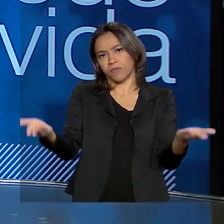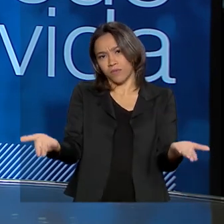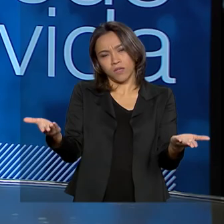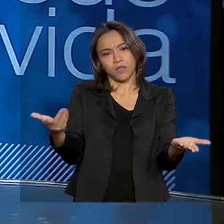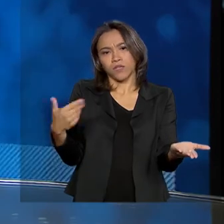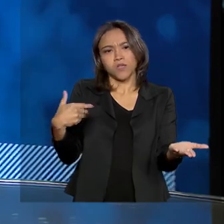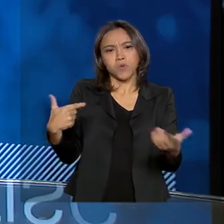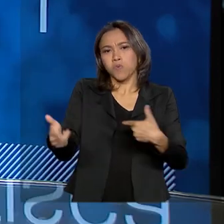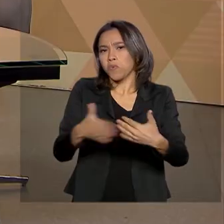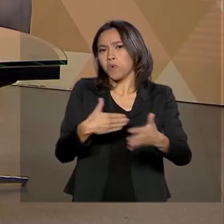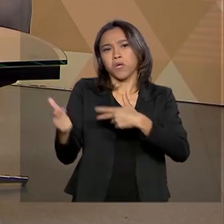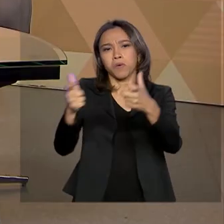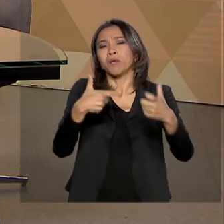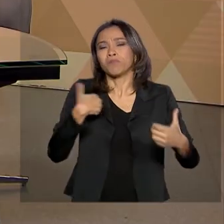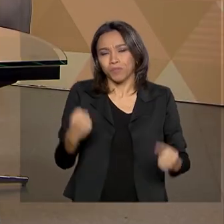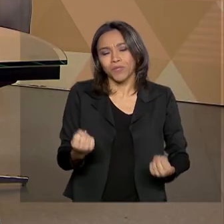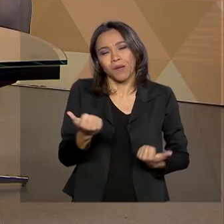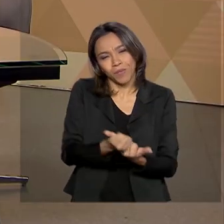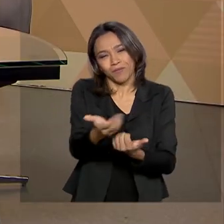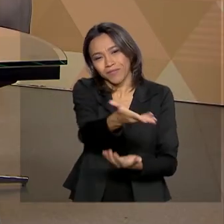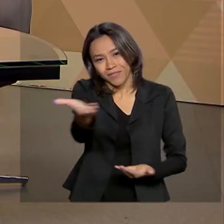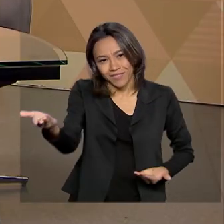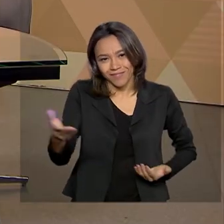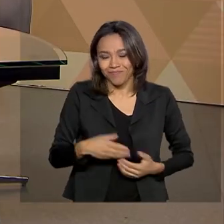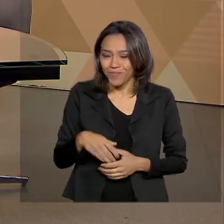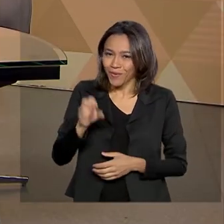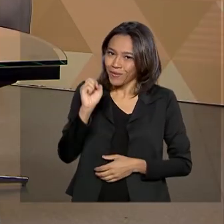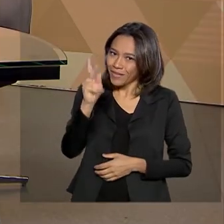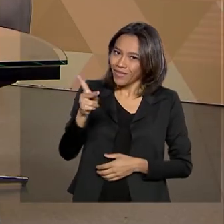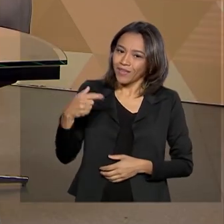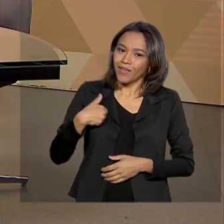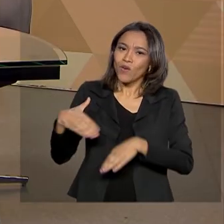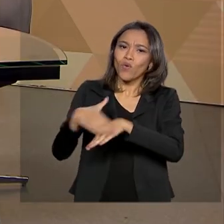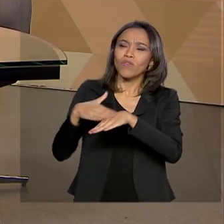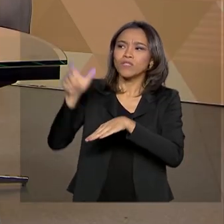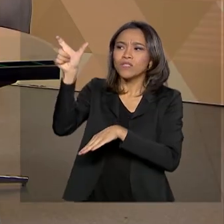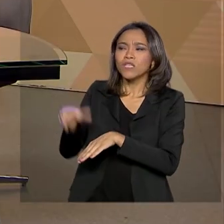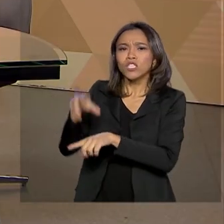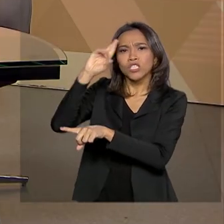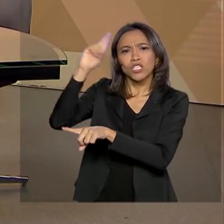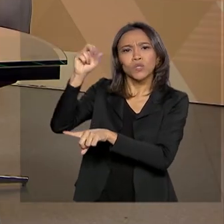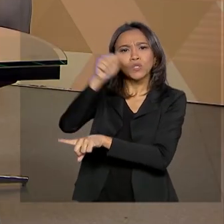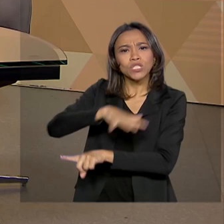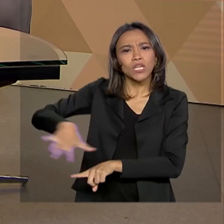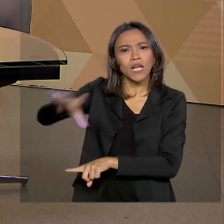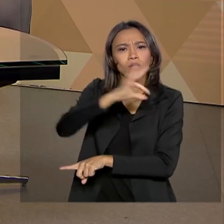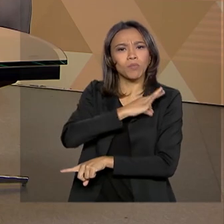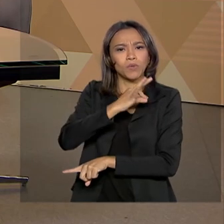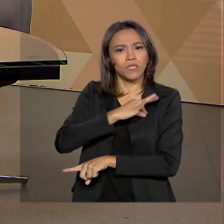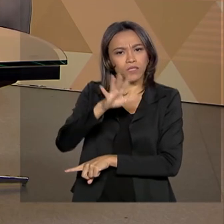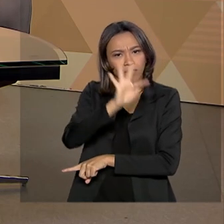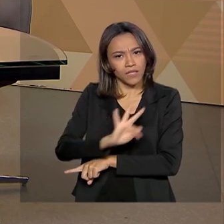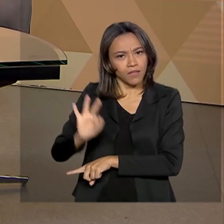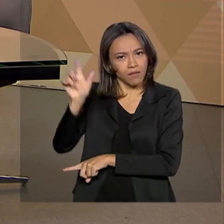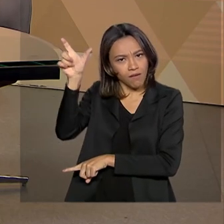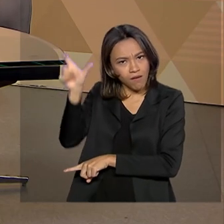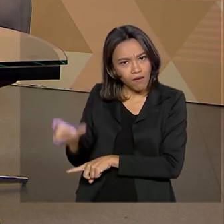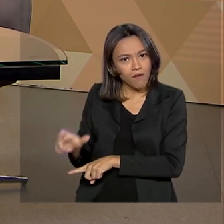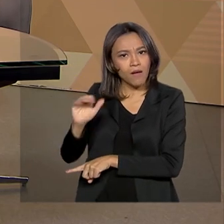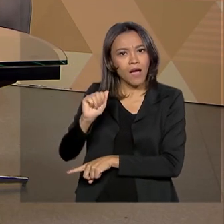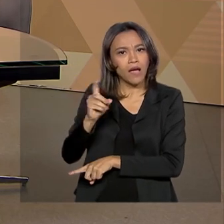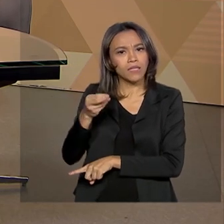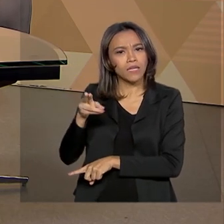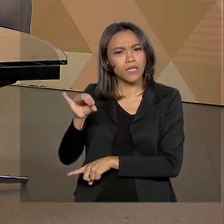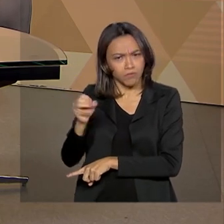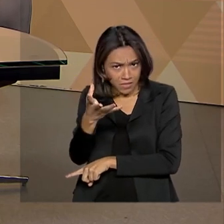aonde a gente puder contribuir. Ok, eu conversei com o diretor-geral da Polícia Rodoviária Federal, Adriano Furtado. E